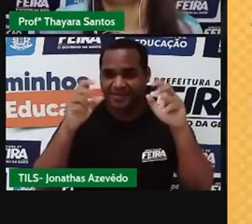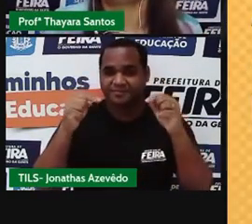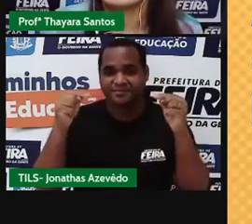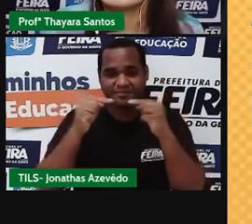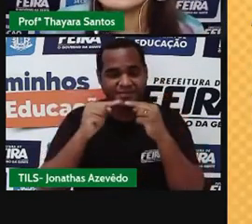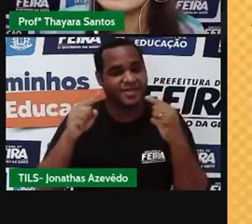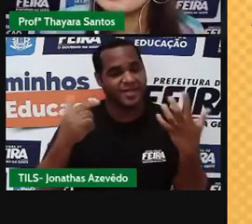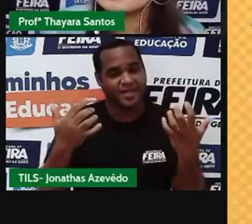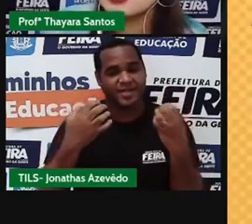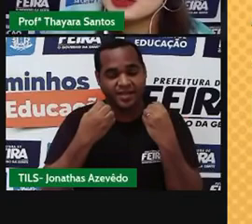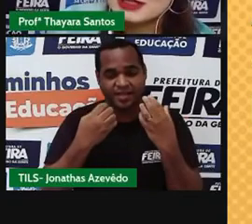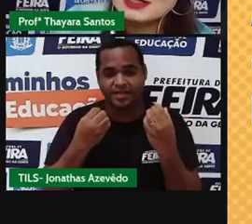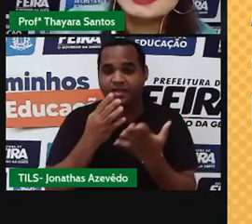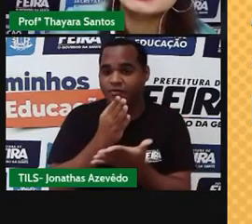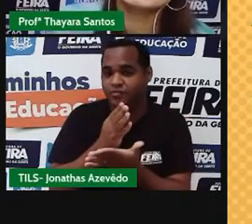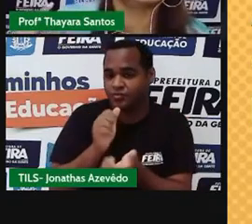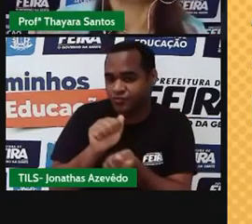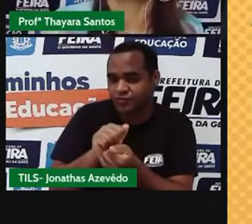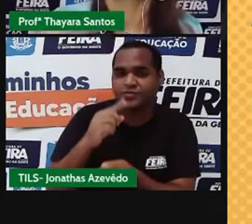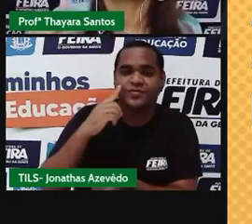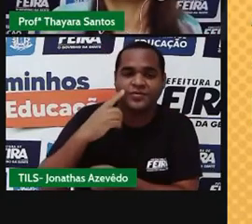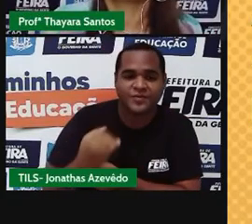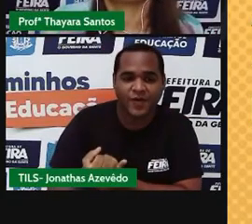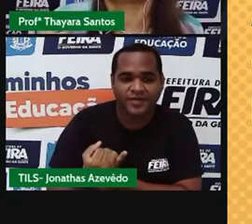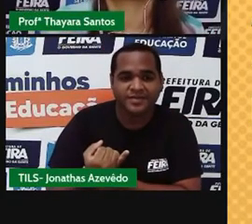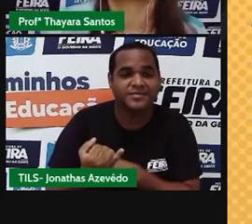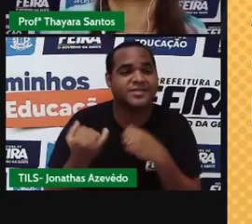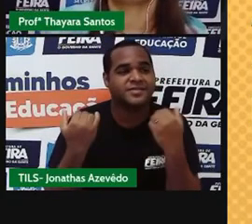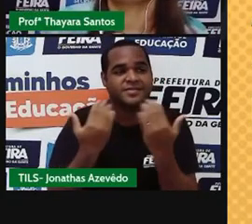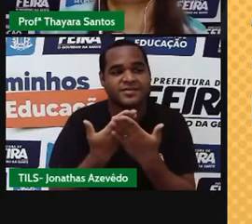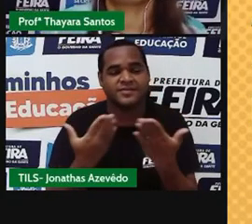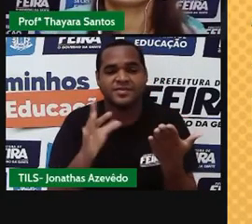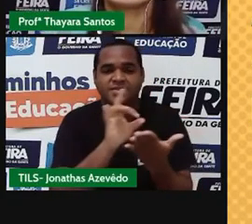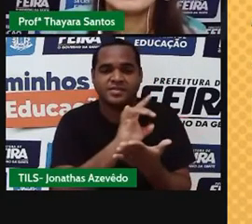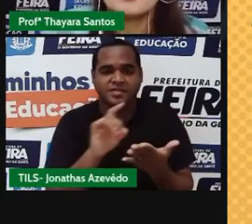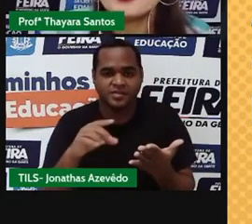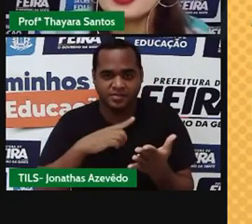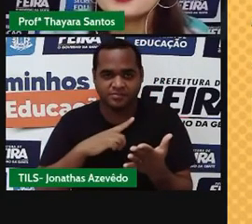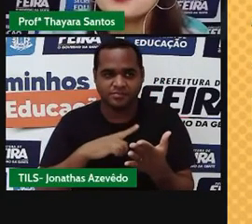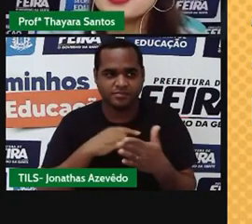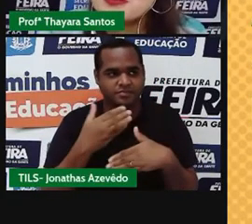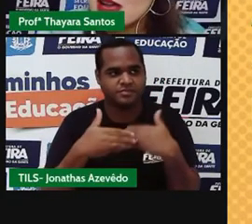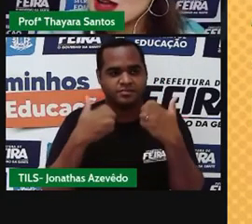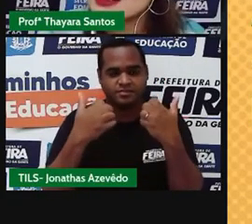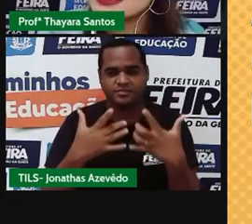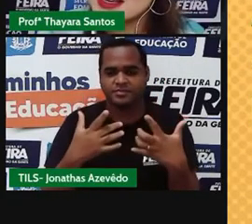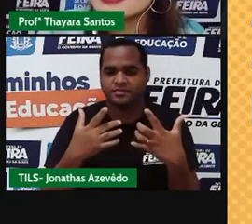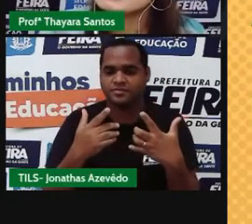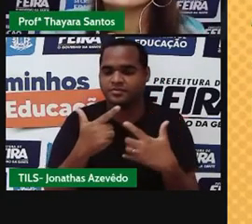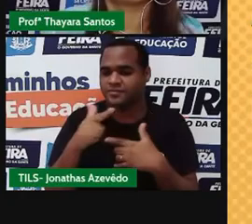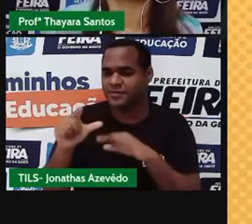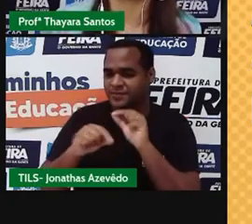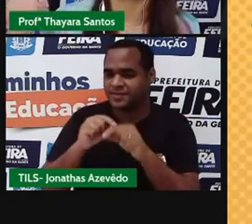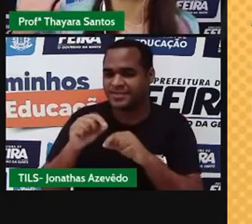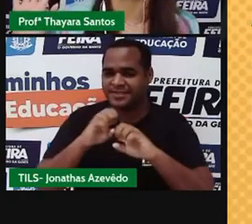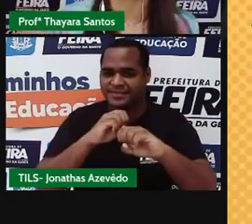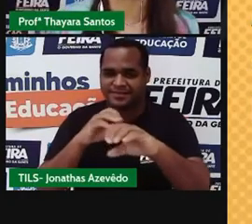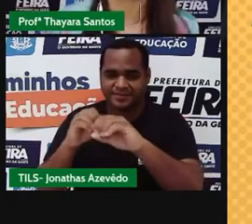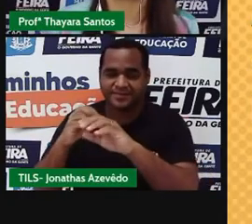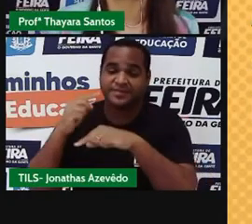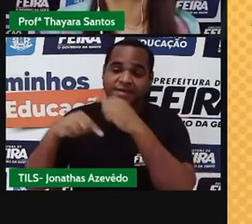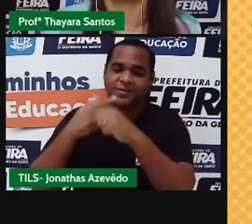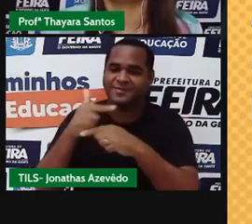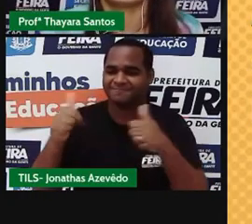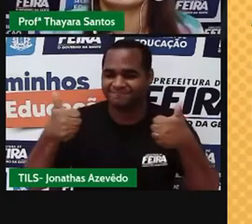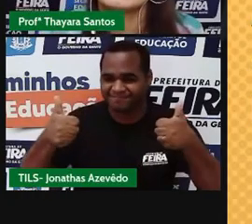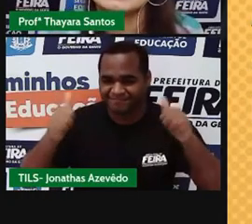Eu vou ficar aqui com o Jonatas. E vocês, a gente vai se ver daqui a pouquinho na próxima aula, tá? Então, até daqui a pouco,